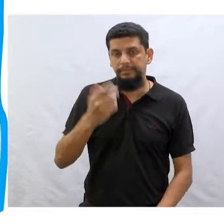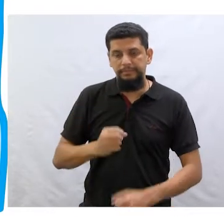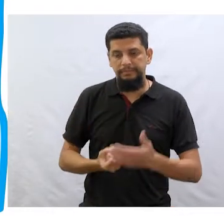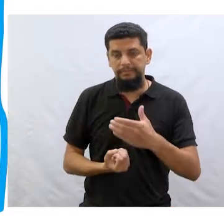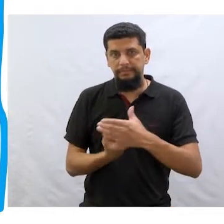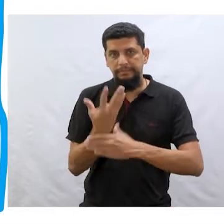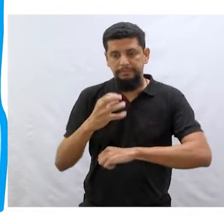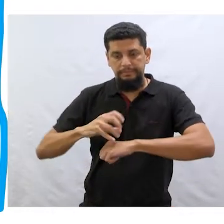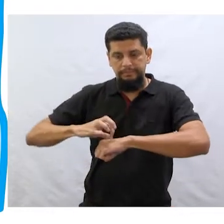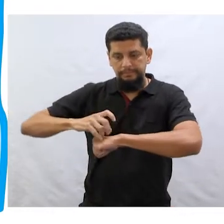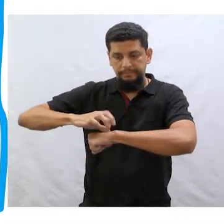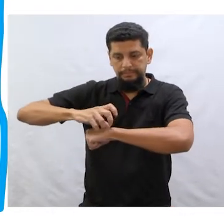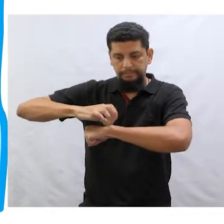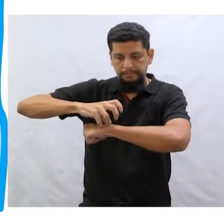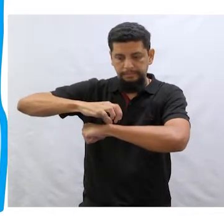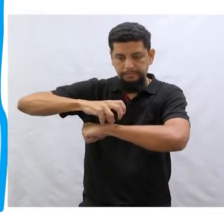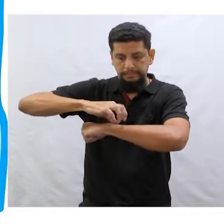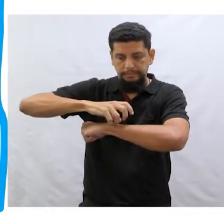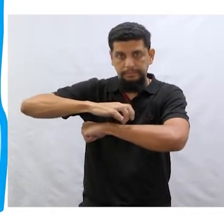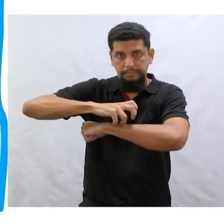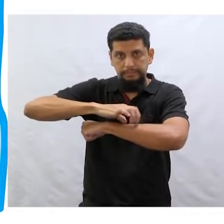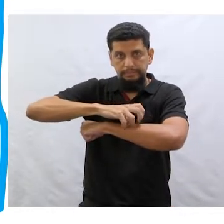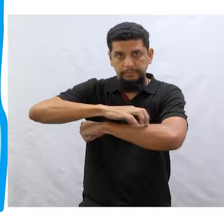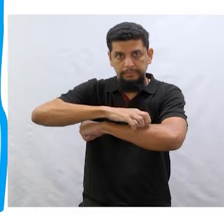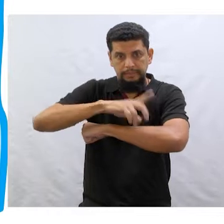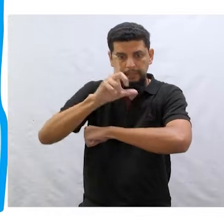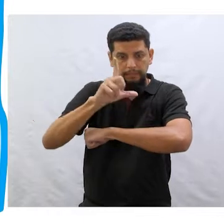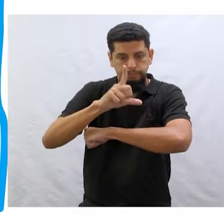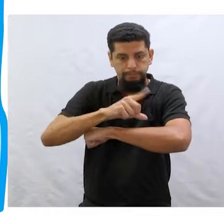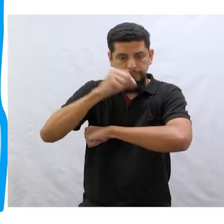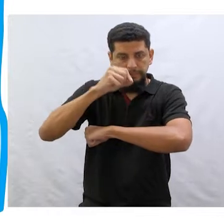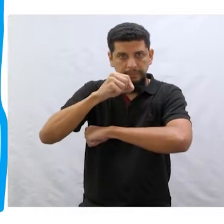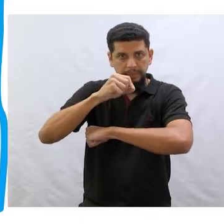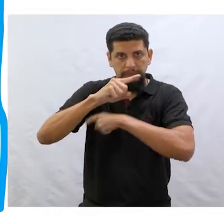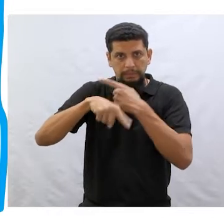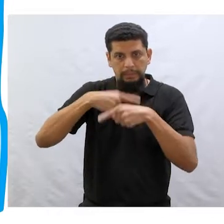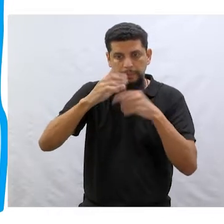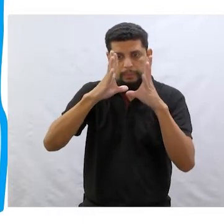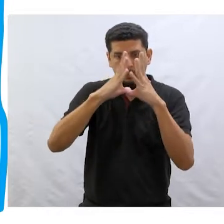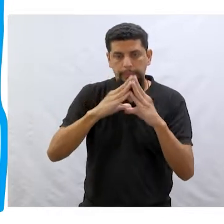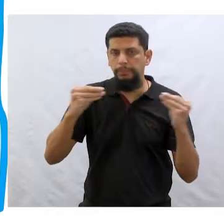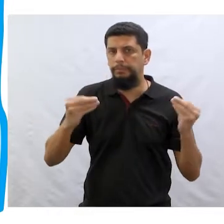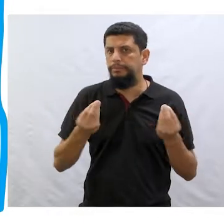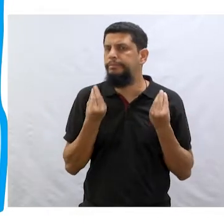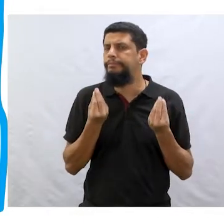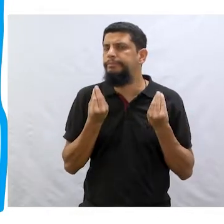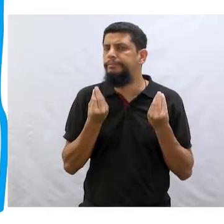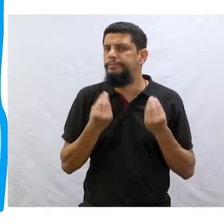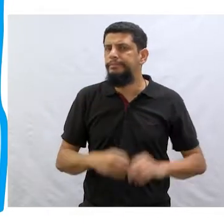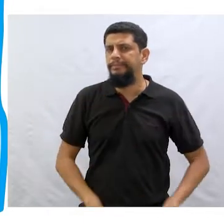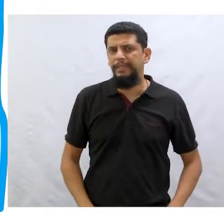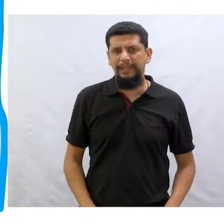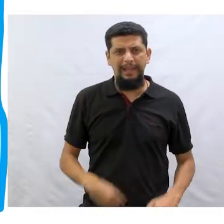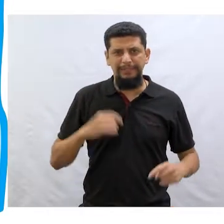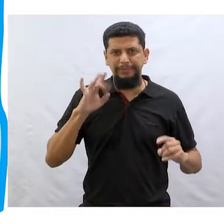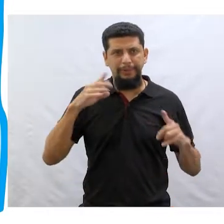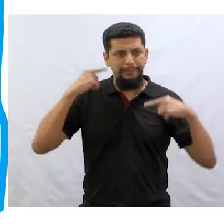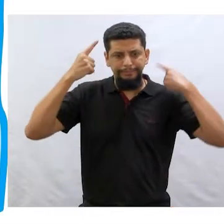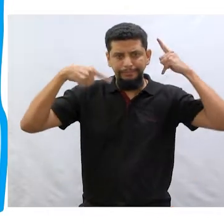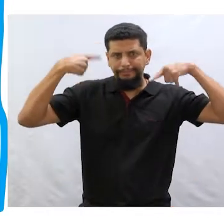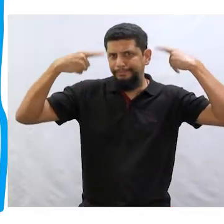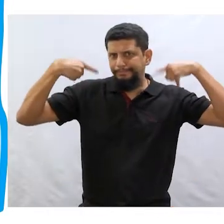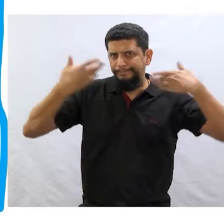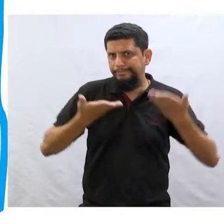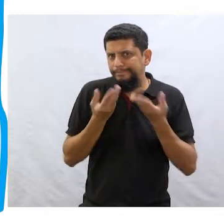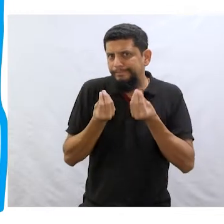aranha estroboscópica. Come um mosquito e desaparece da história. Só doido mesmo.